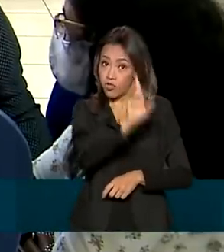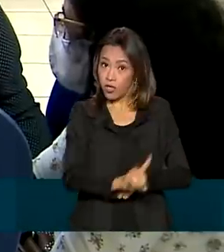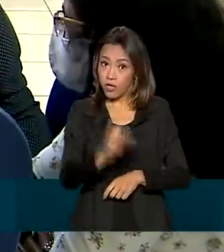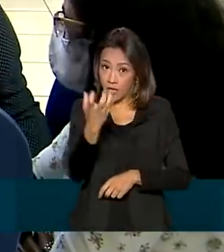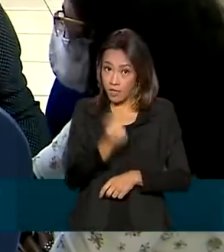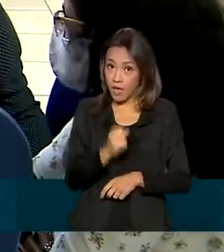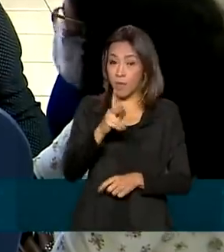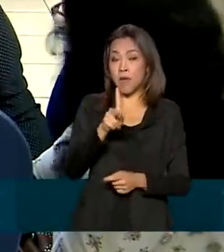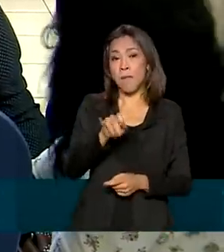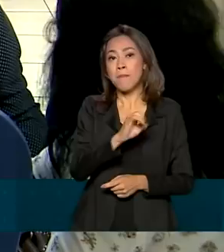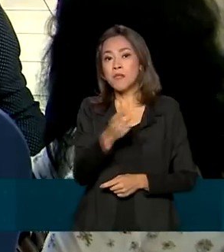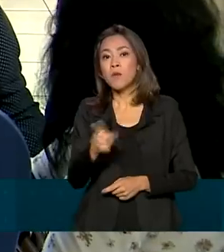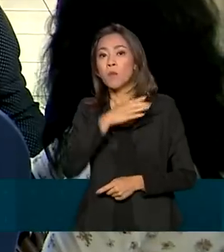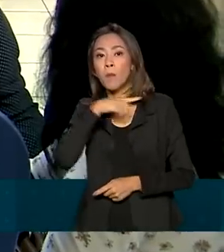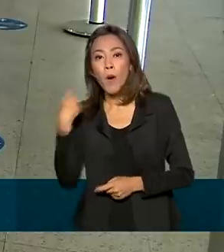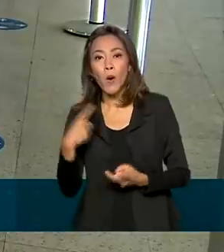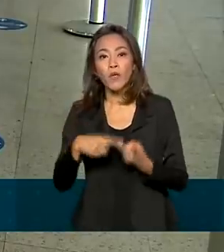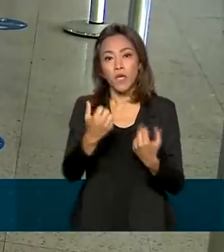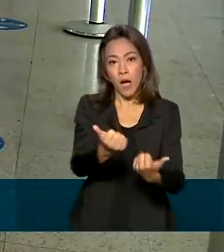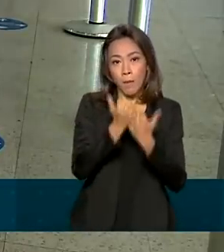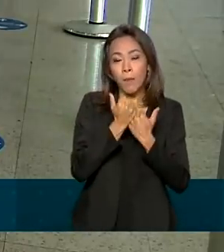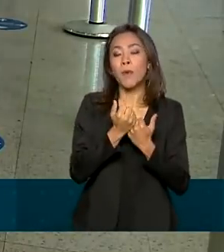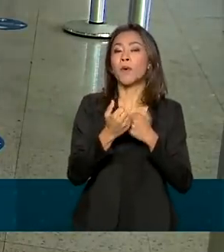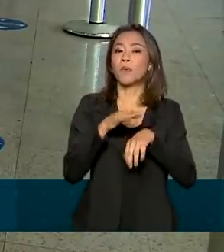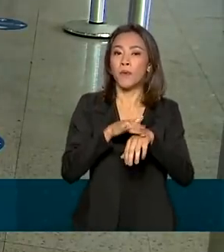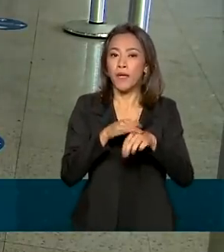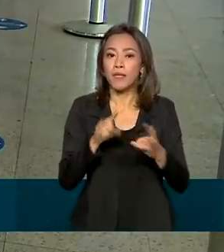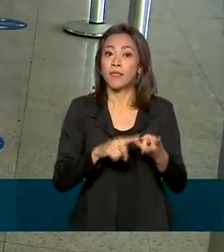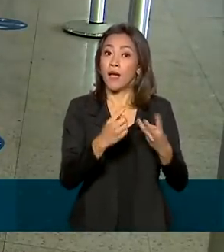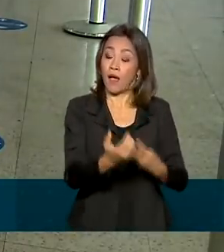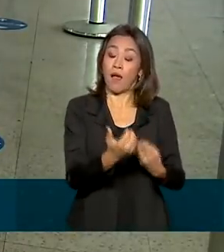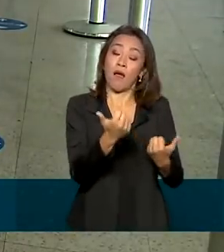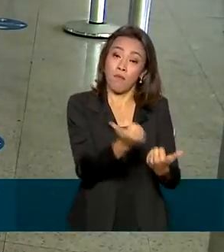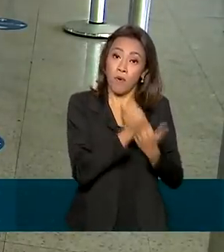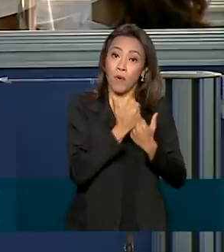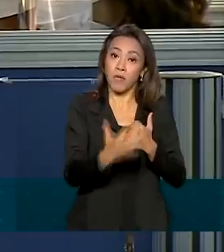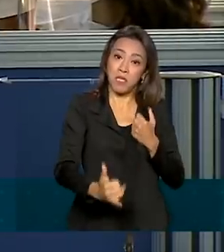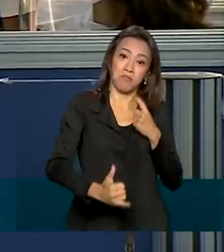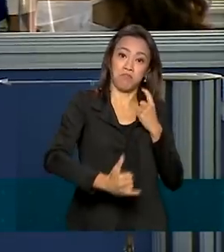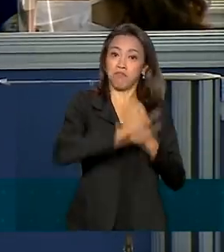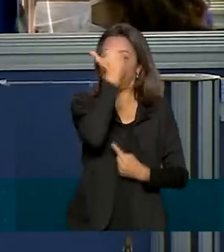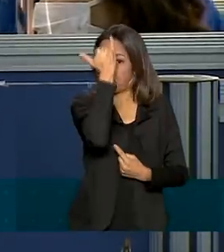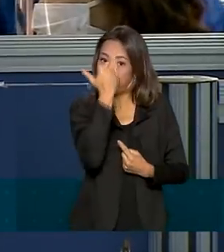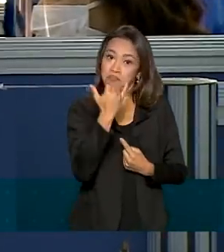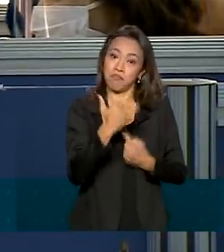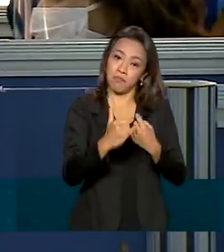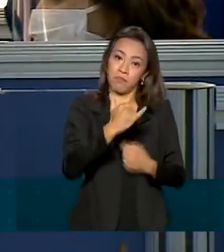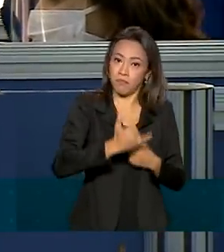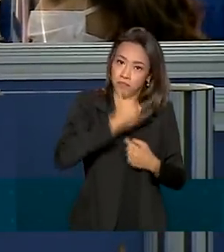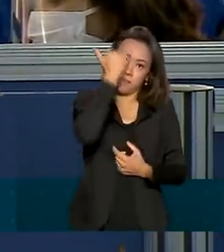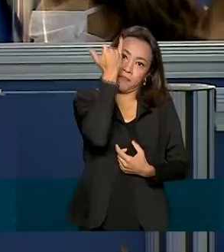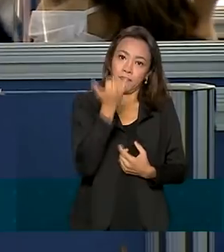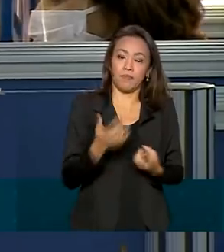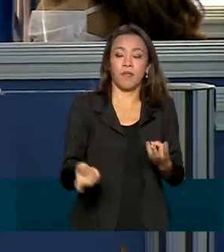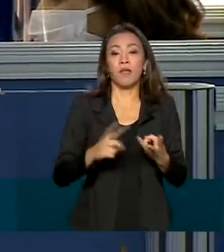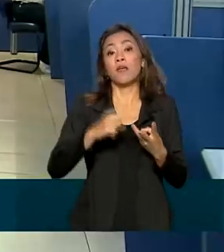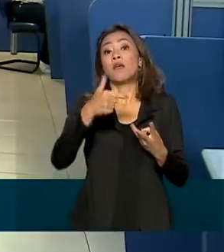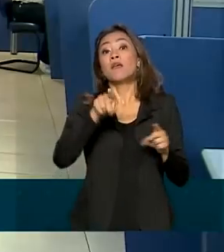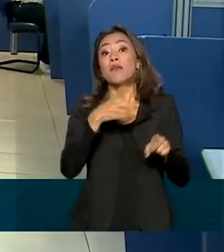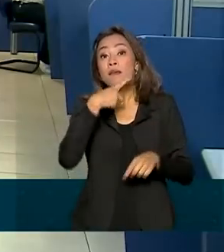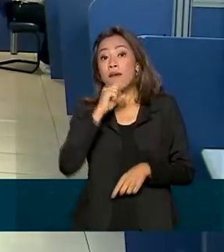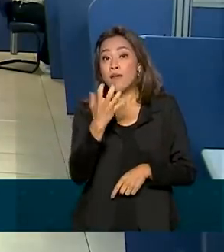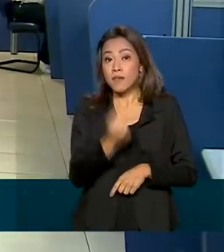pensão por morte, auxílio doença, auxílio acidente ou auxílio reclusão. Para aqueles que recebem um salário mínimo, o